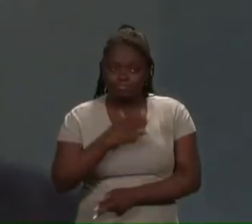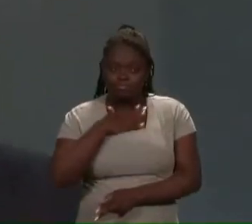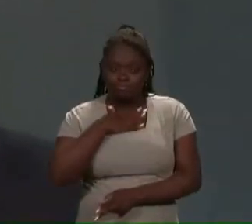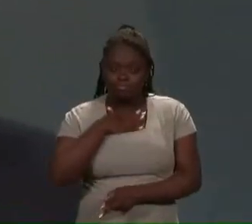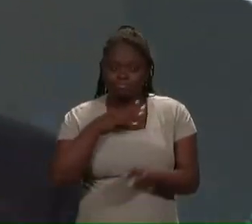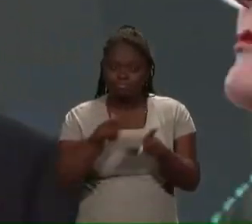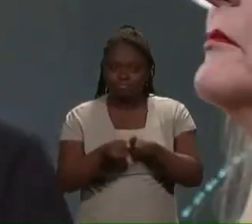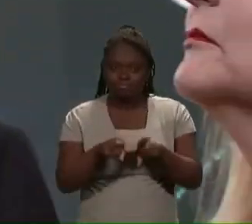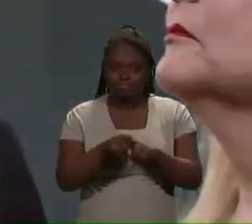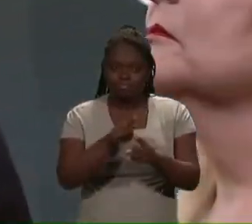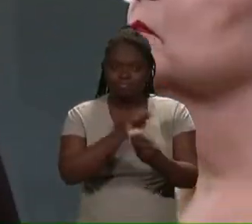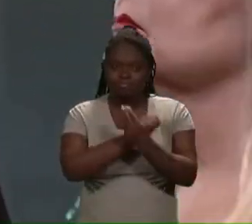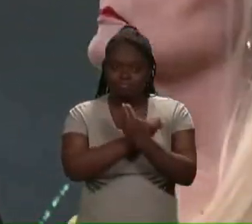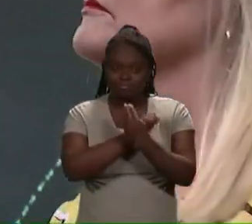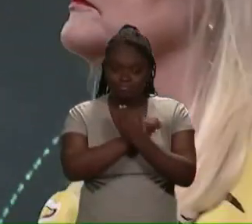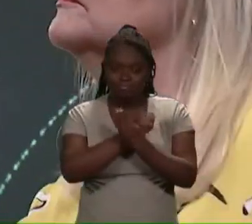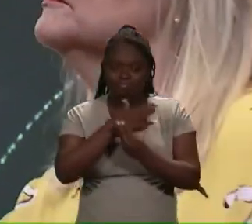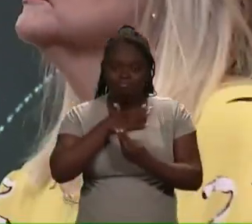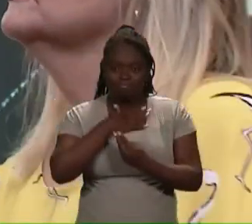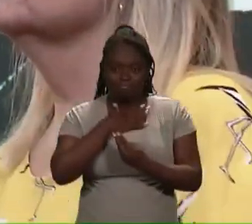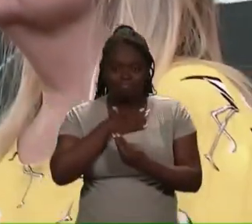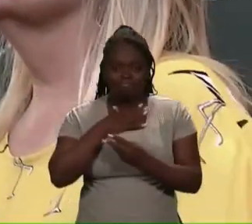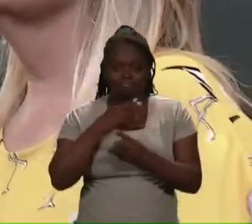de mim. Vou estar cuidando dEle.